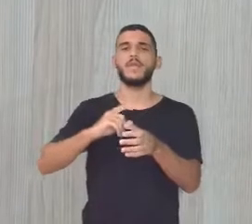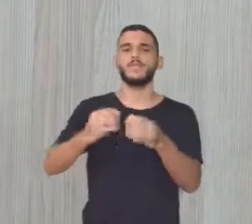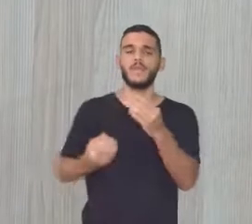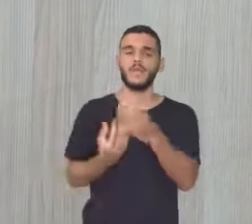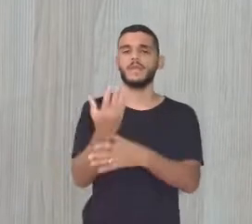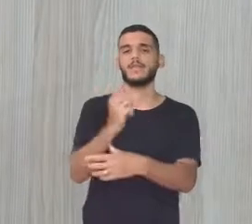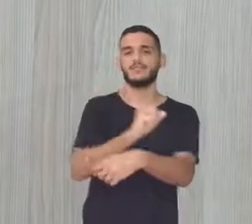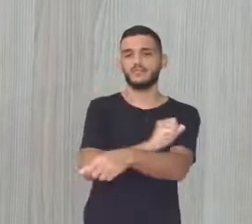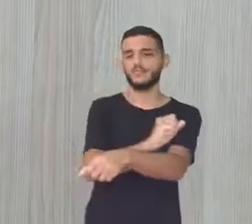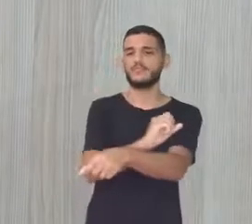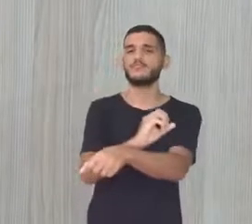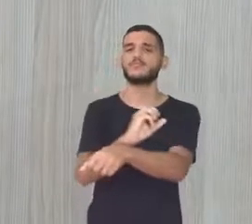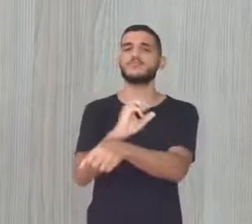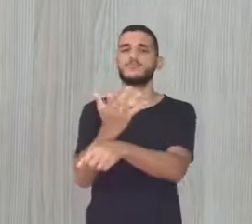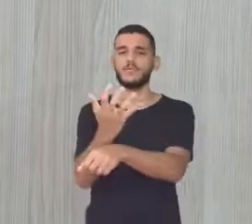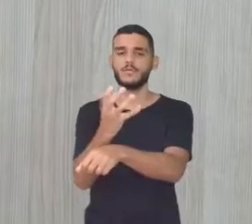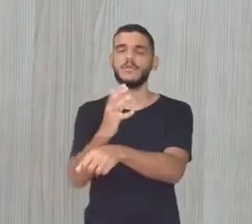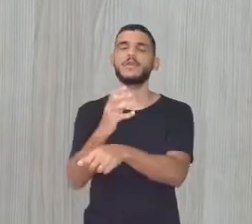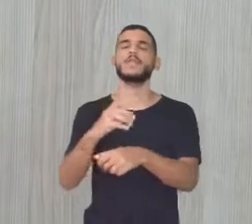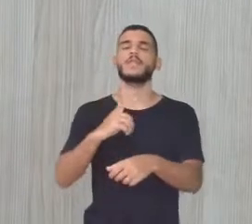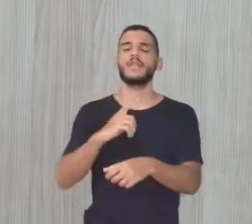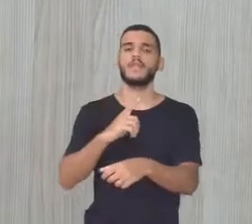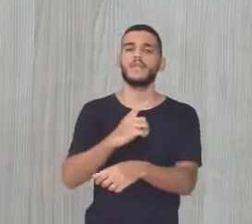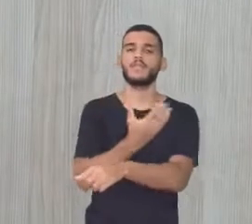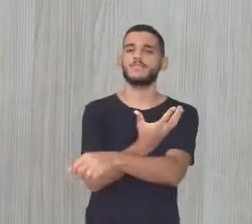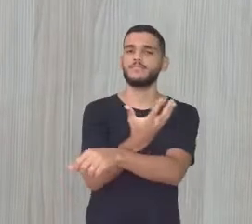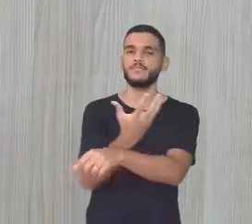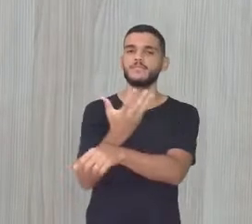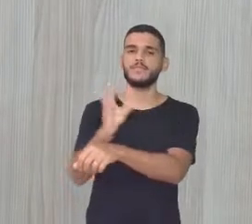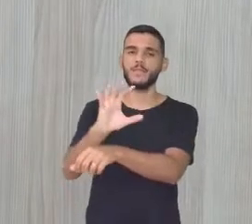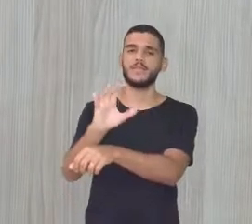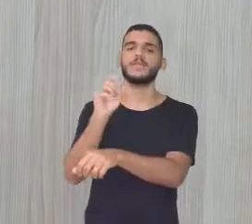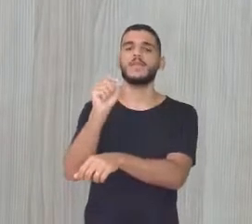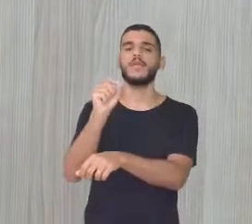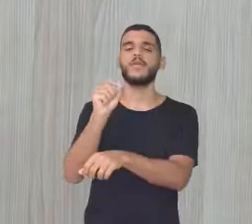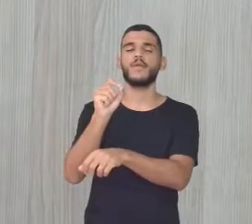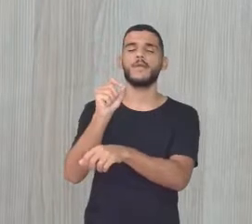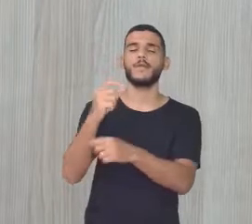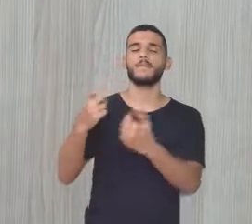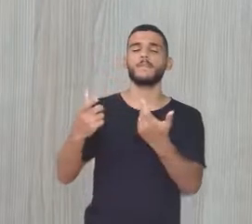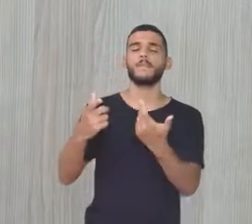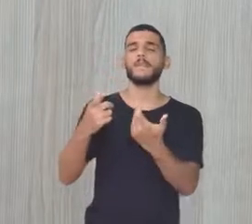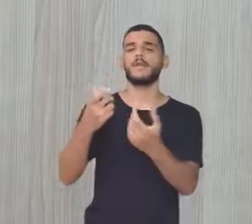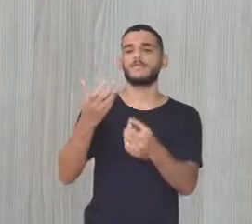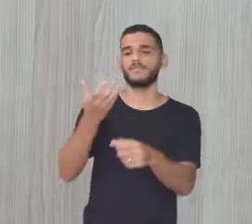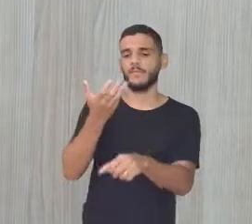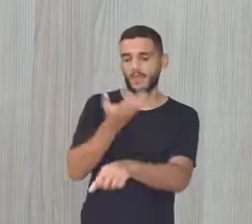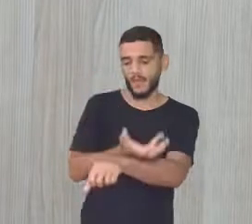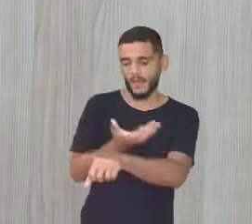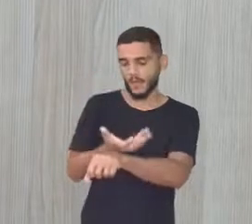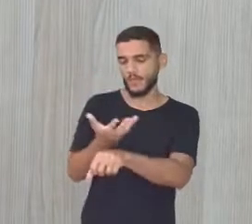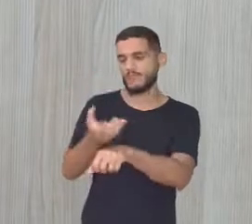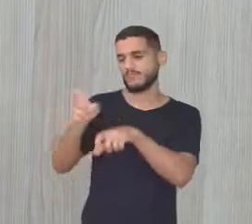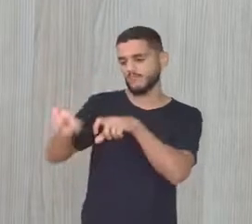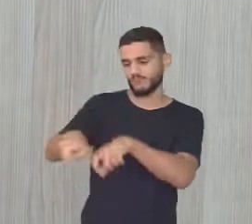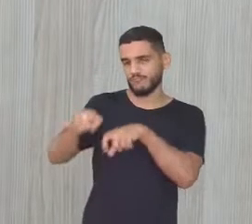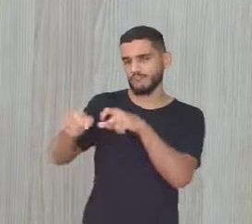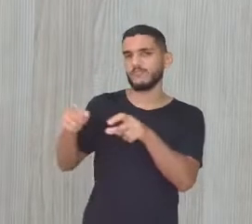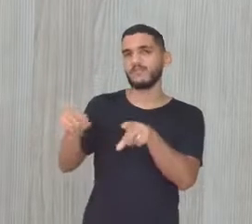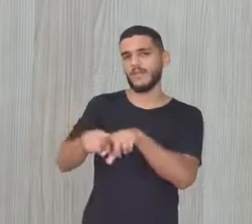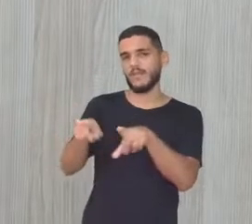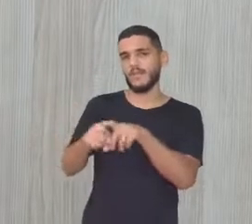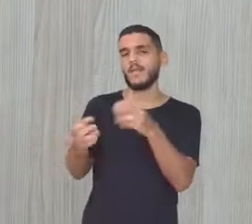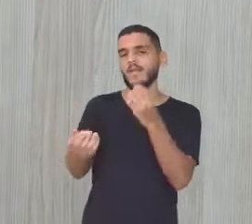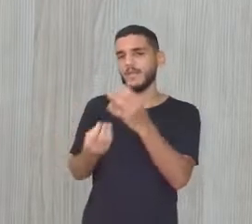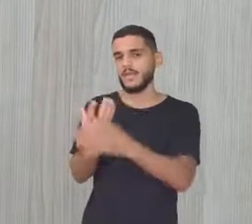área Existia muito Essa questão Da agricultura E também Criação de animais